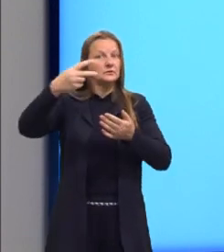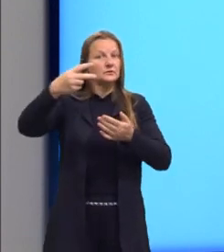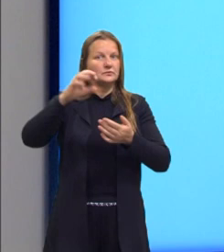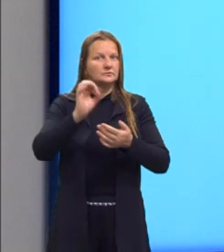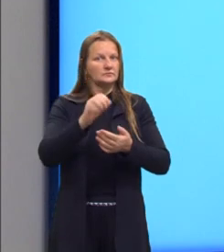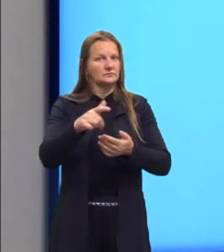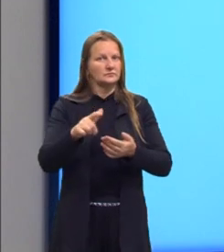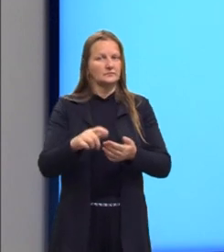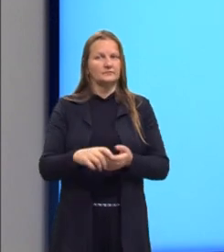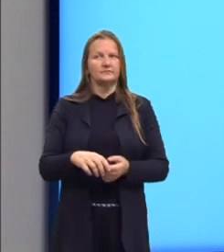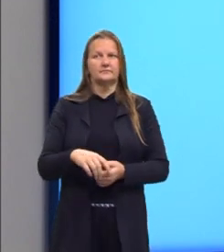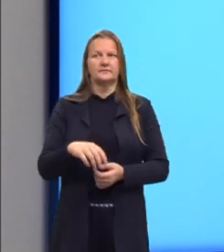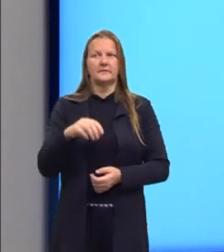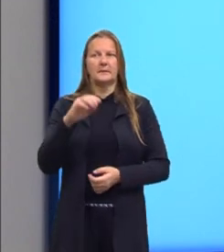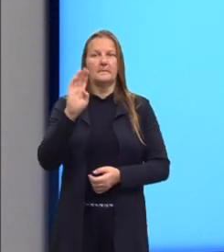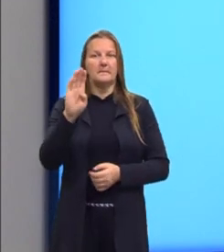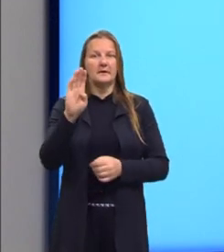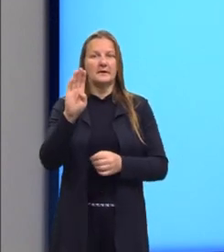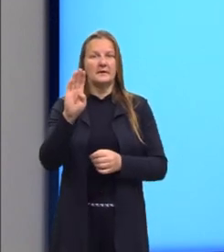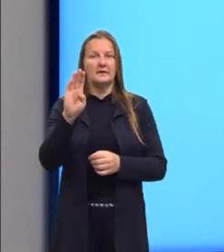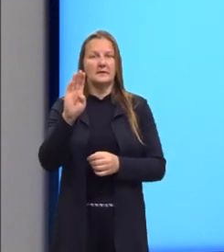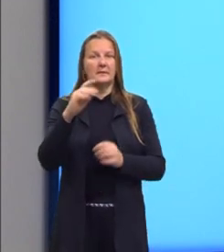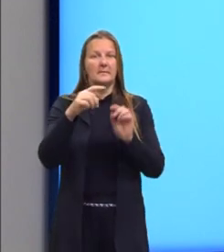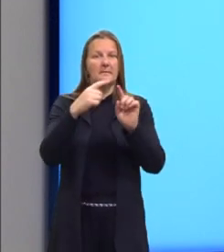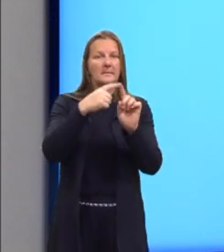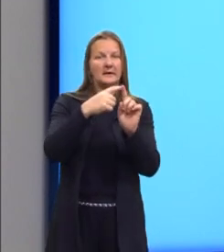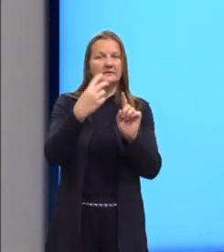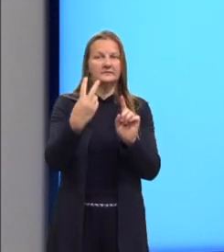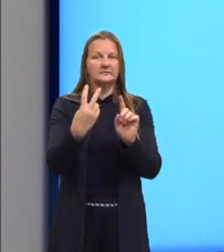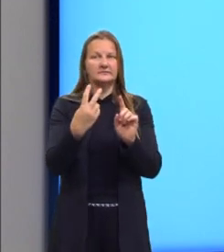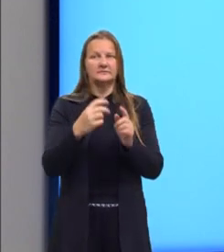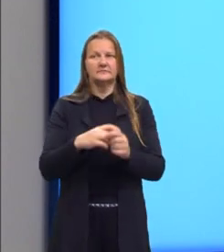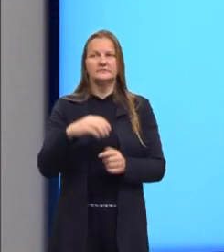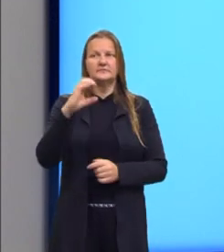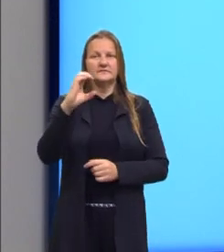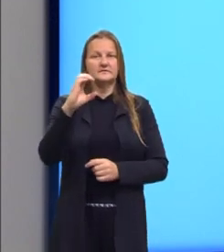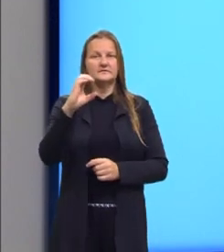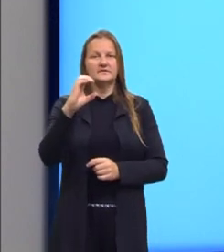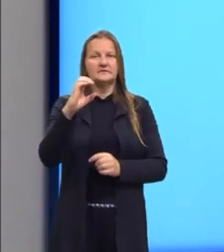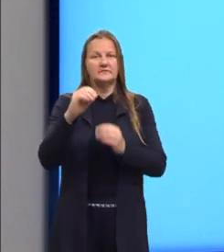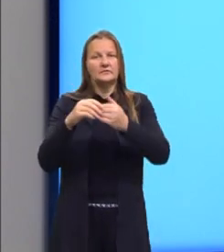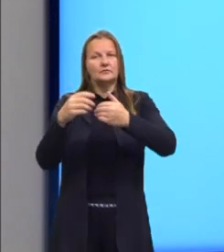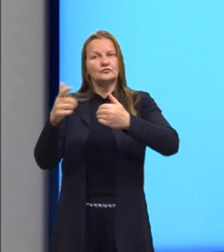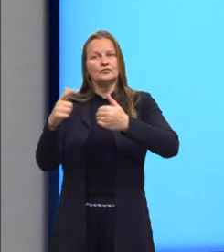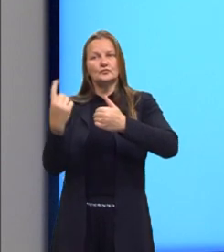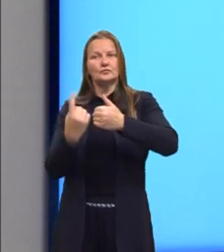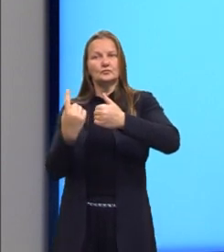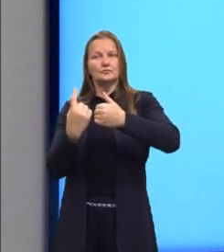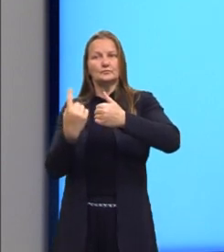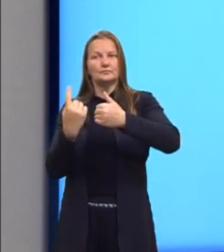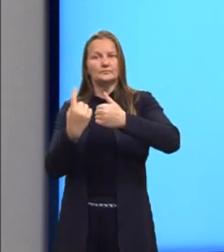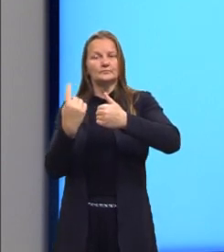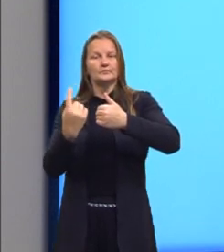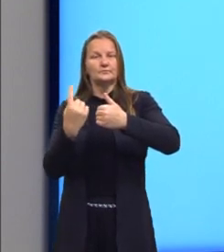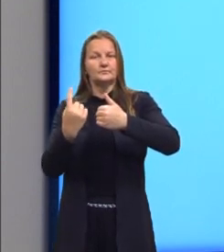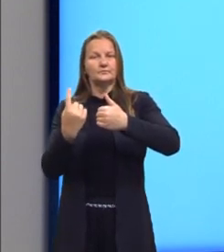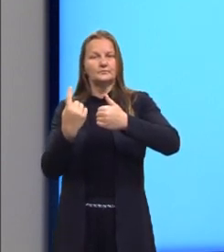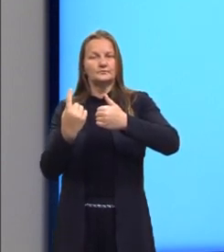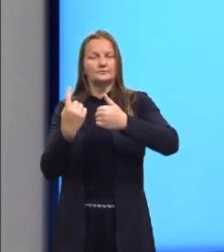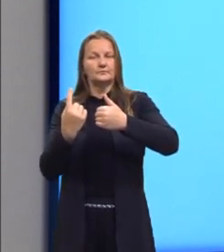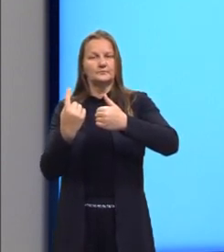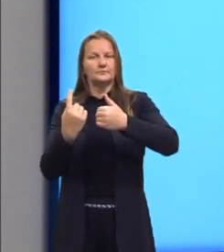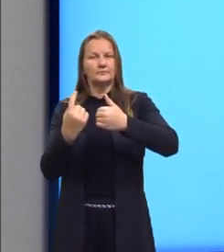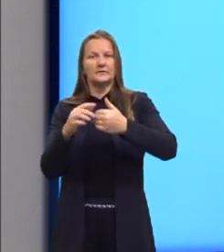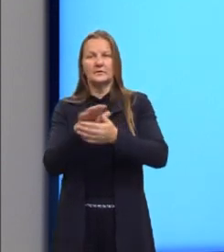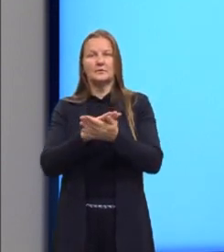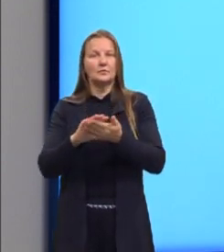Nesse caso aqui, então, o B seria mais 2. E o C é o termo independente, aquele termo que não possui